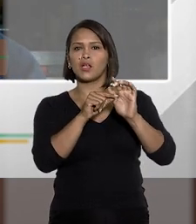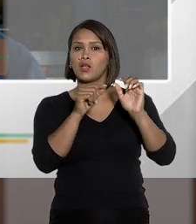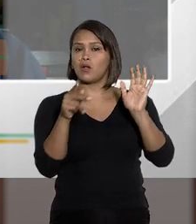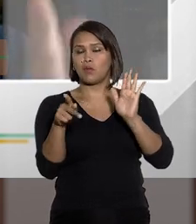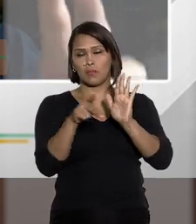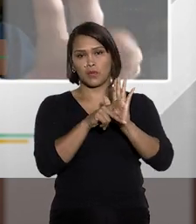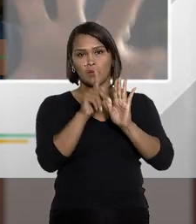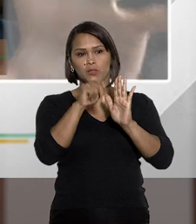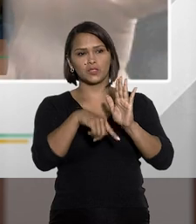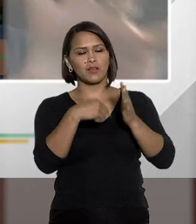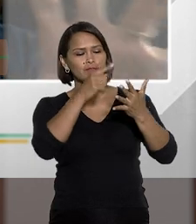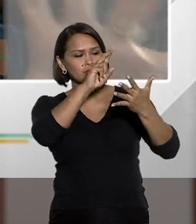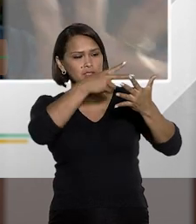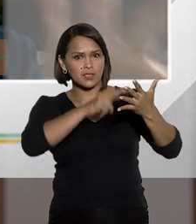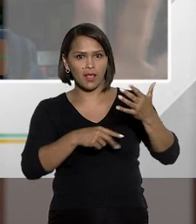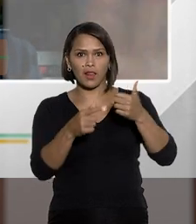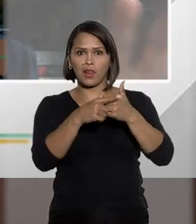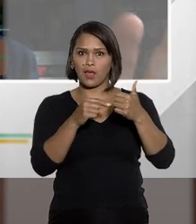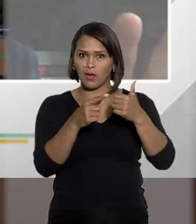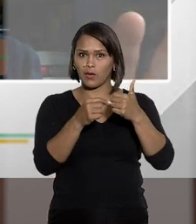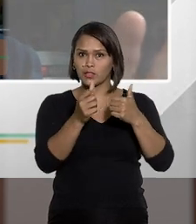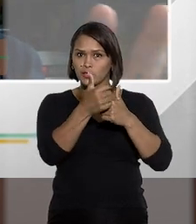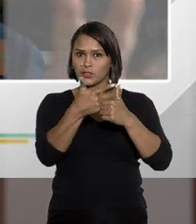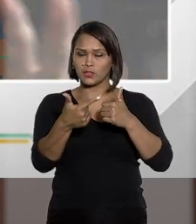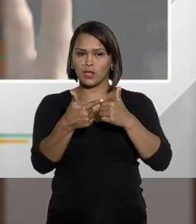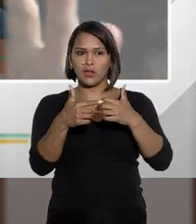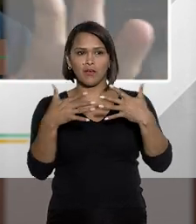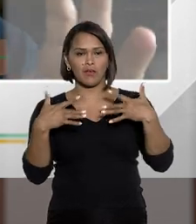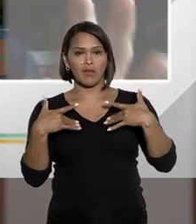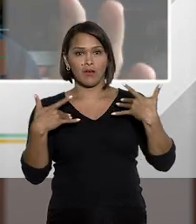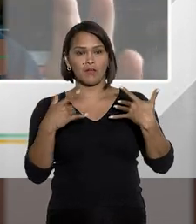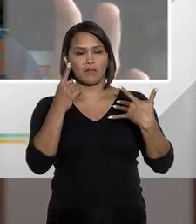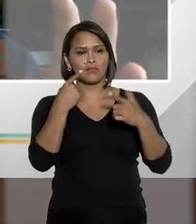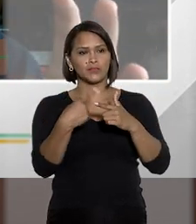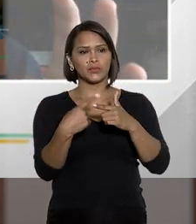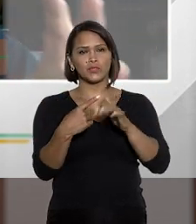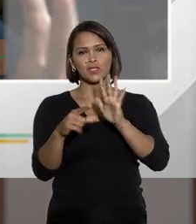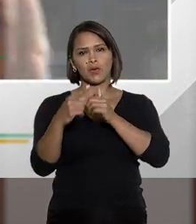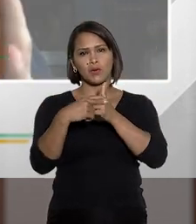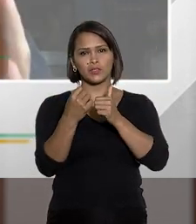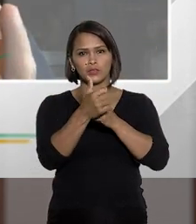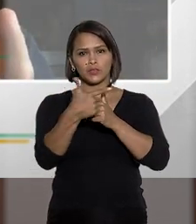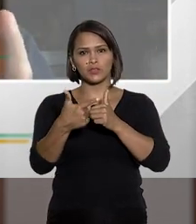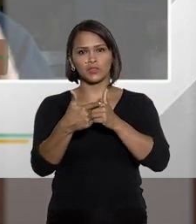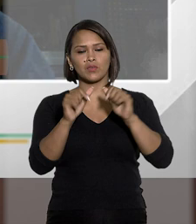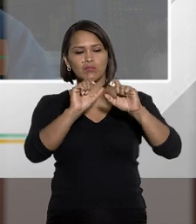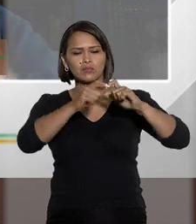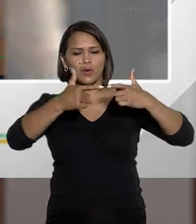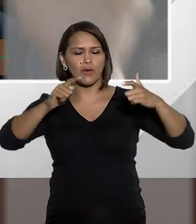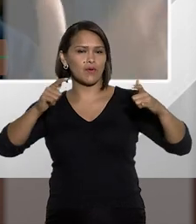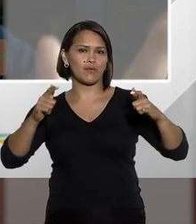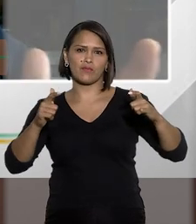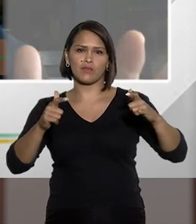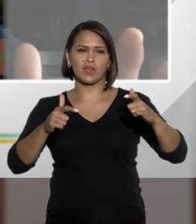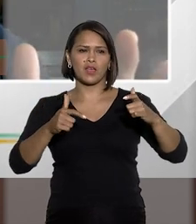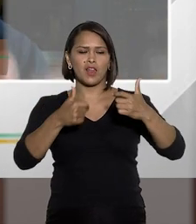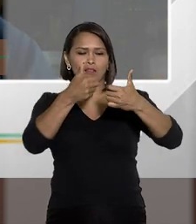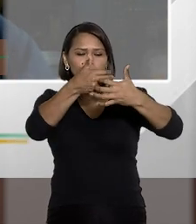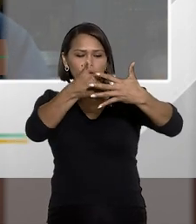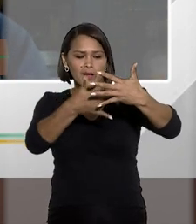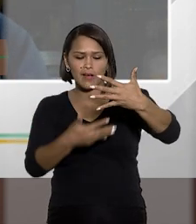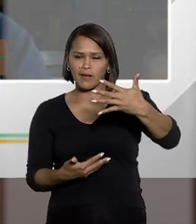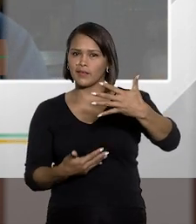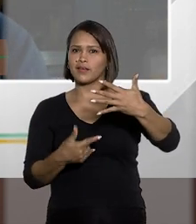ativos. Então, você lê o artigo 2º, você fica impressionado porque o artigo 2º ele é amplo.